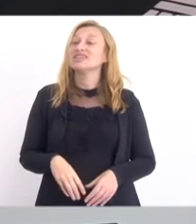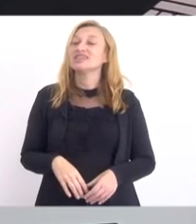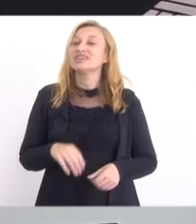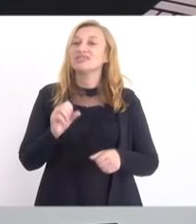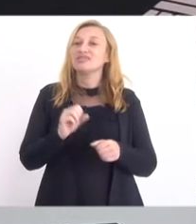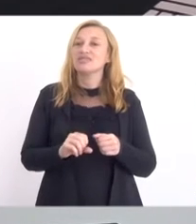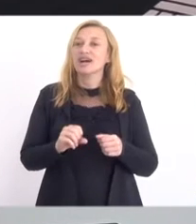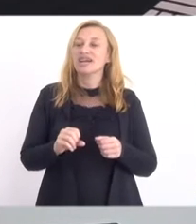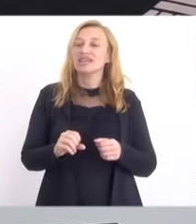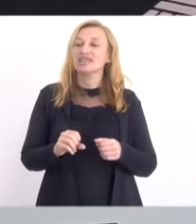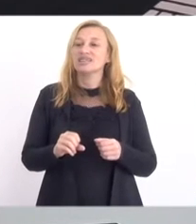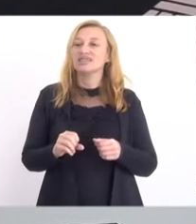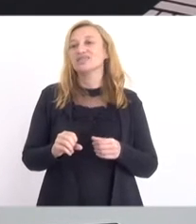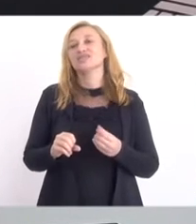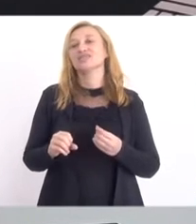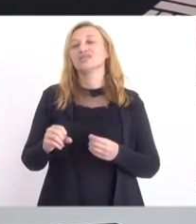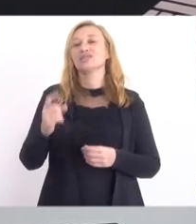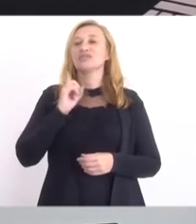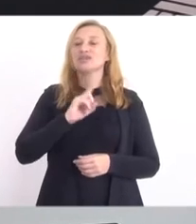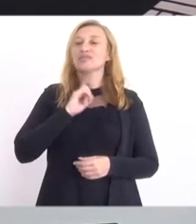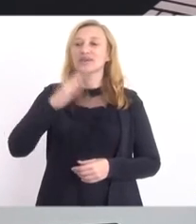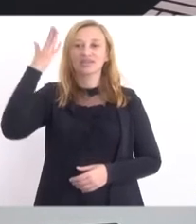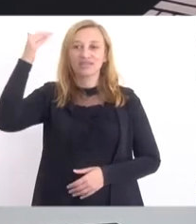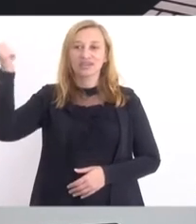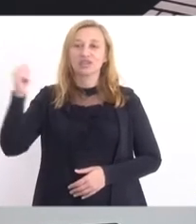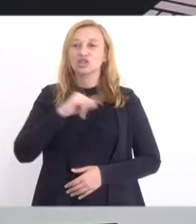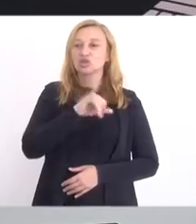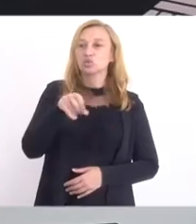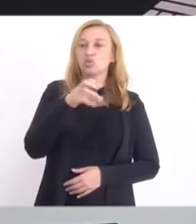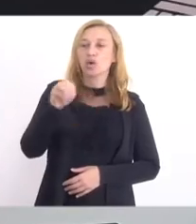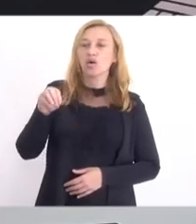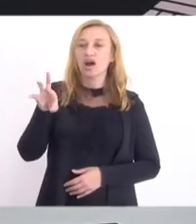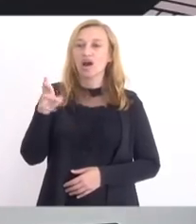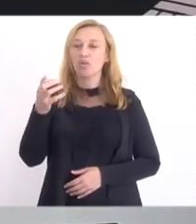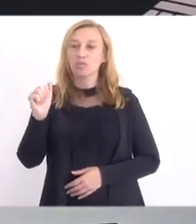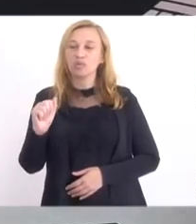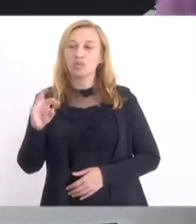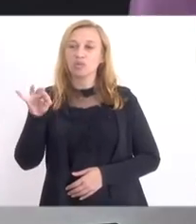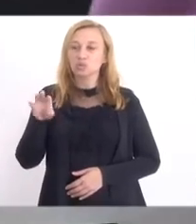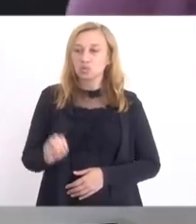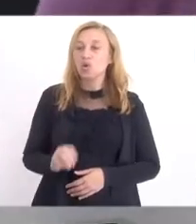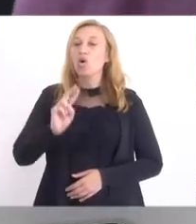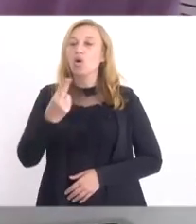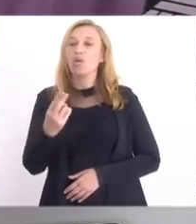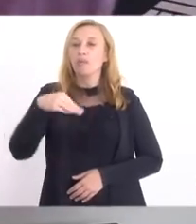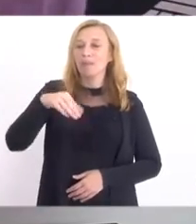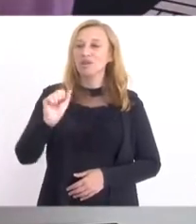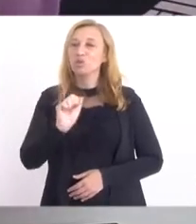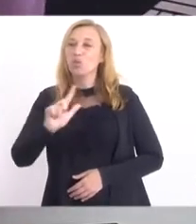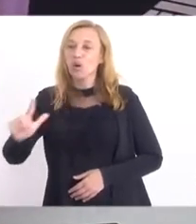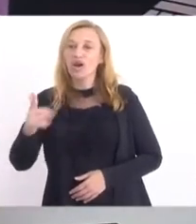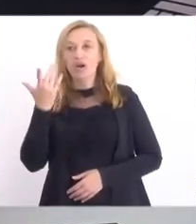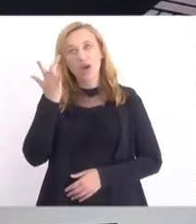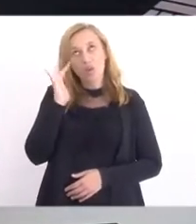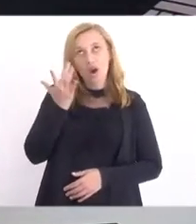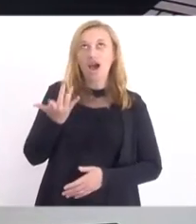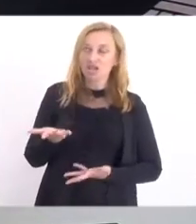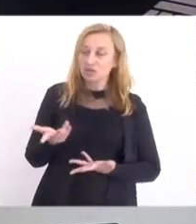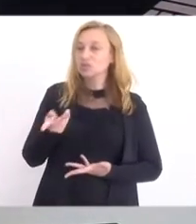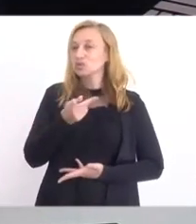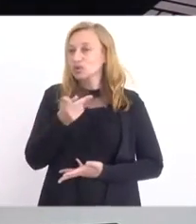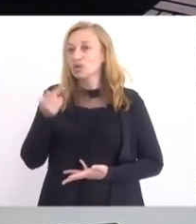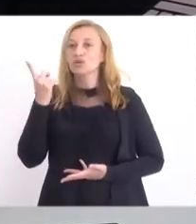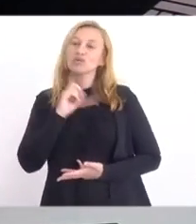fazer sucesso. Seja João, Raimundo ou Manuel. E eu acho que o Flamengo teve